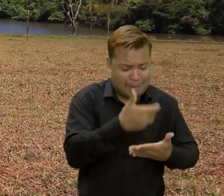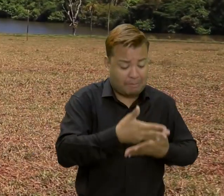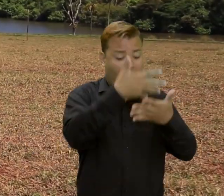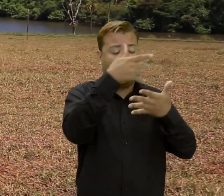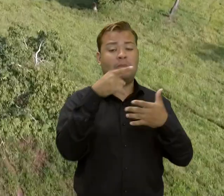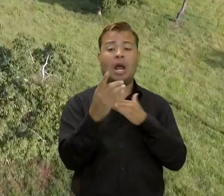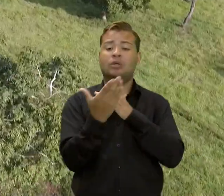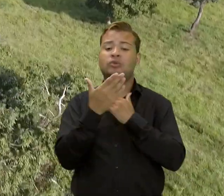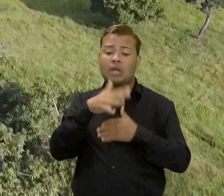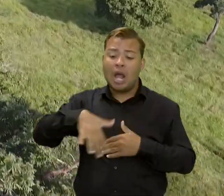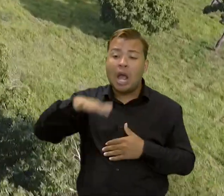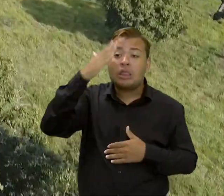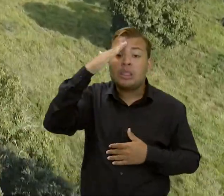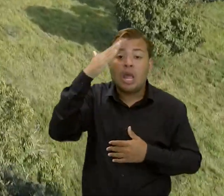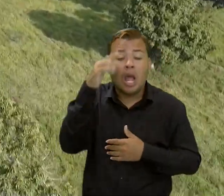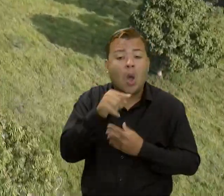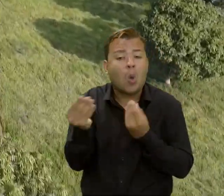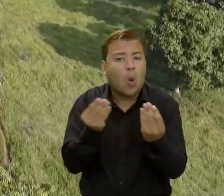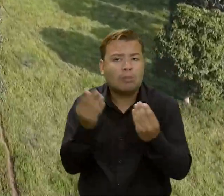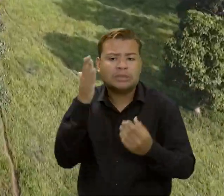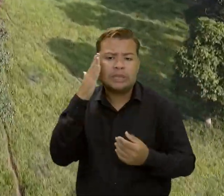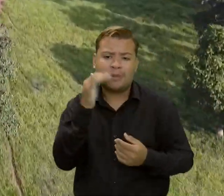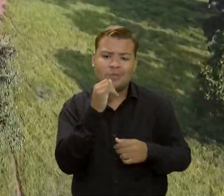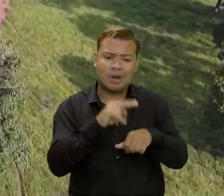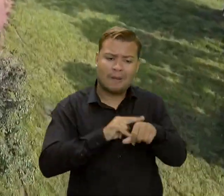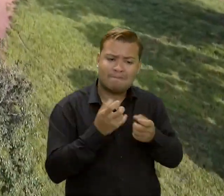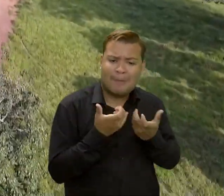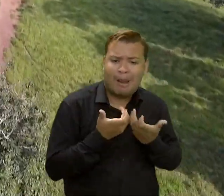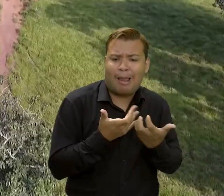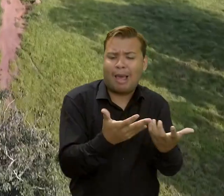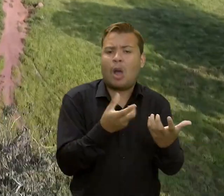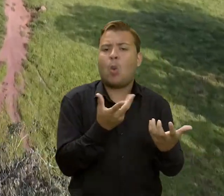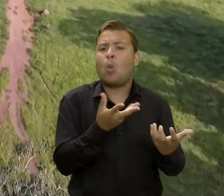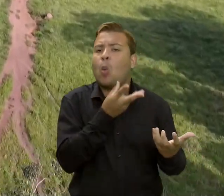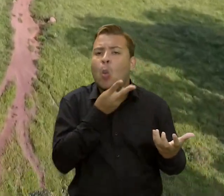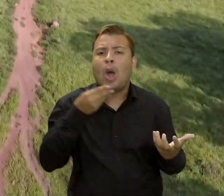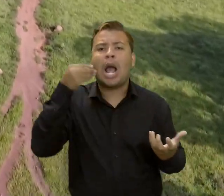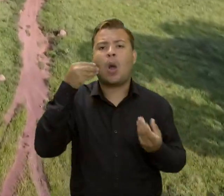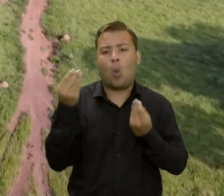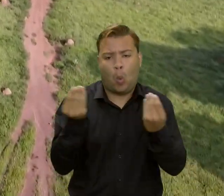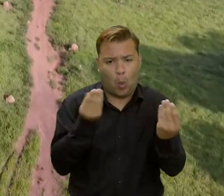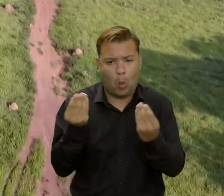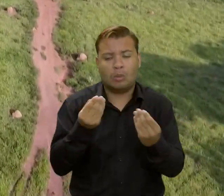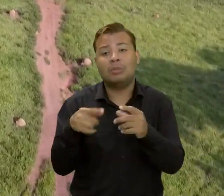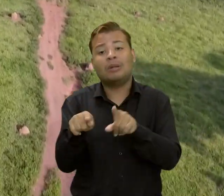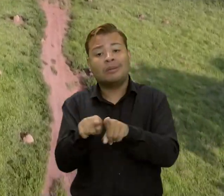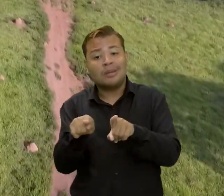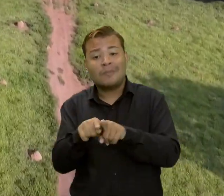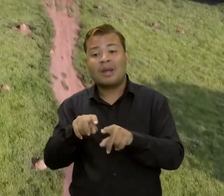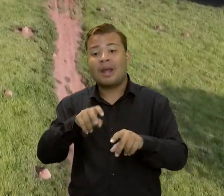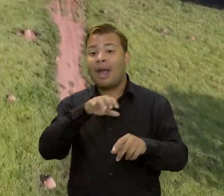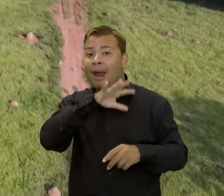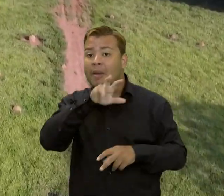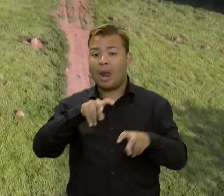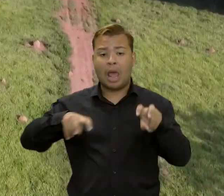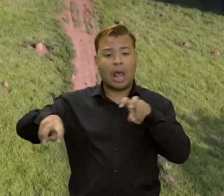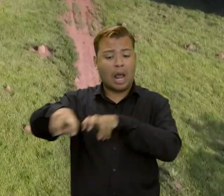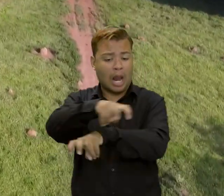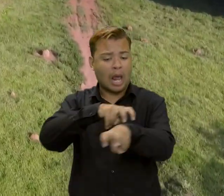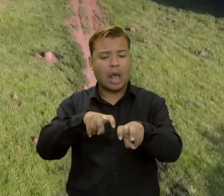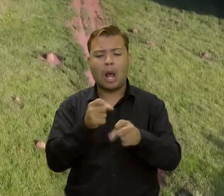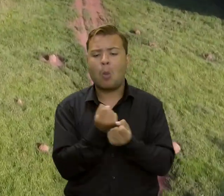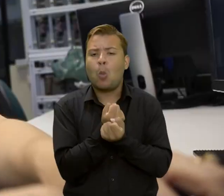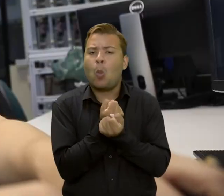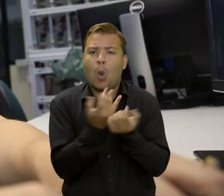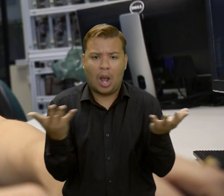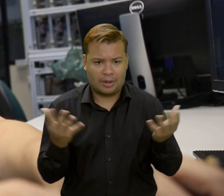regiões, como a qualidade e estrutura da vegetação e a concentração de animais na área, por exemplo.